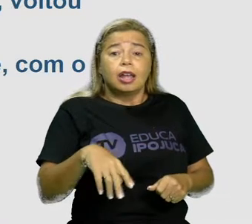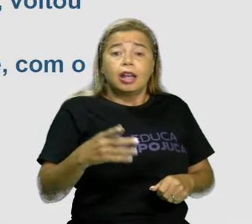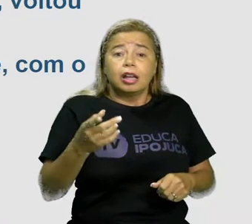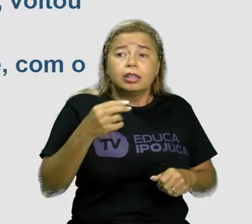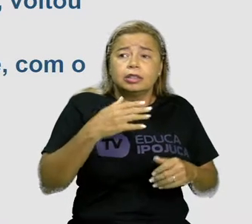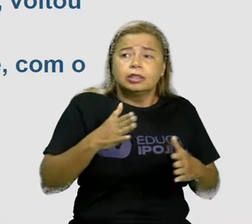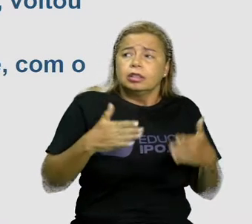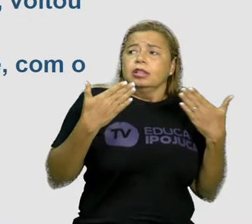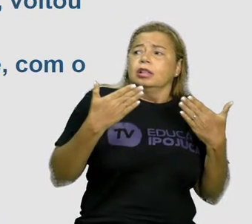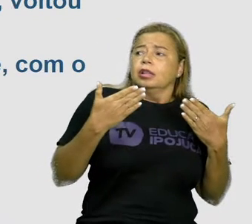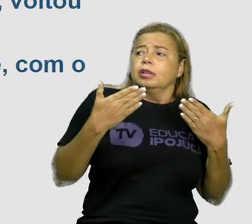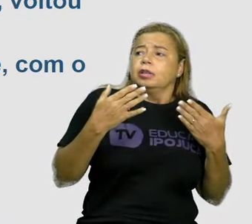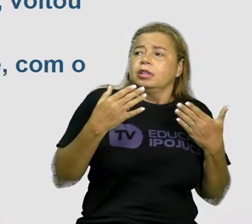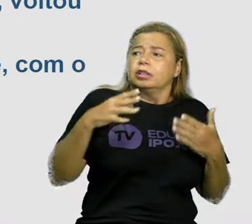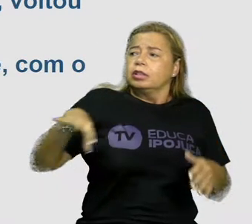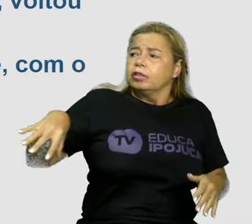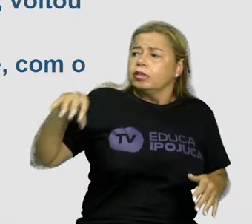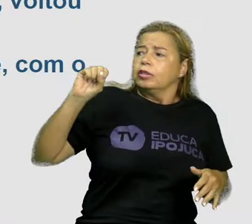Socorro!